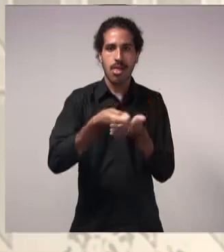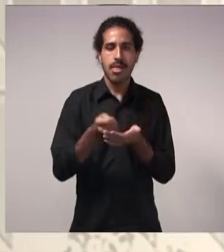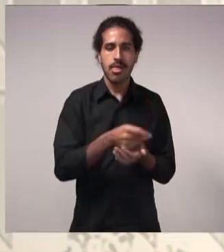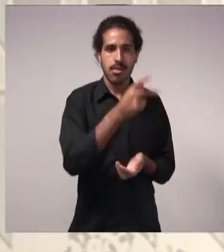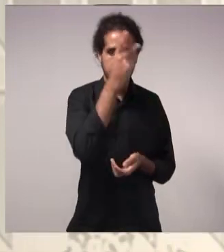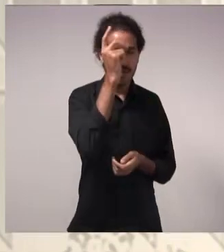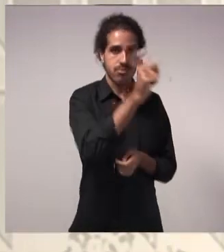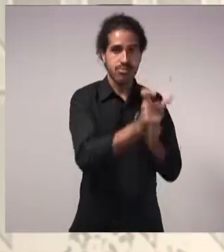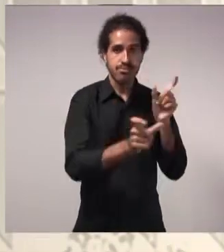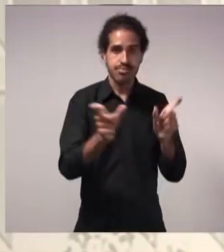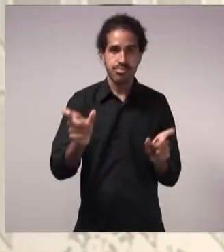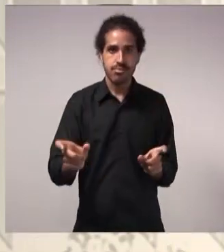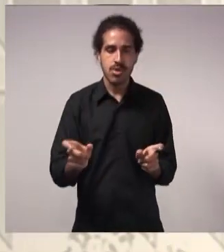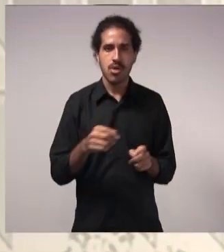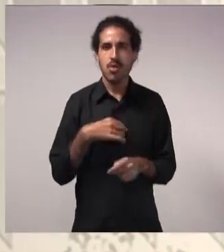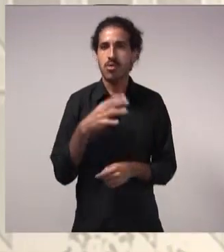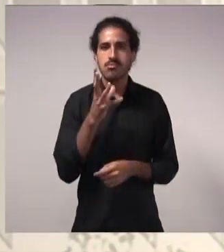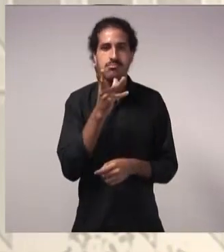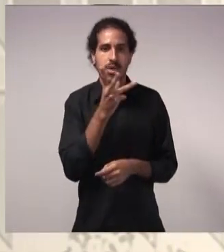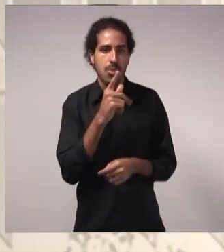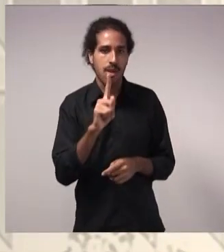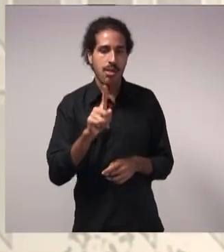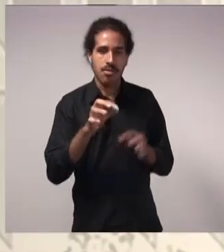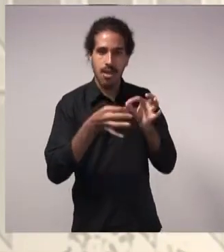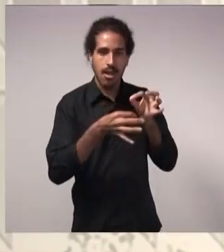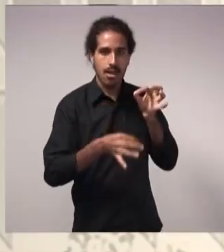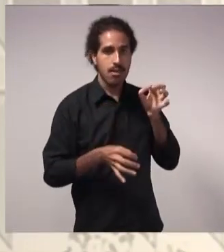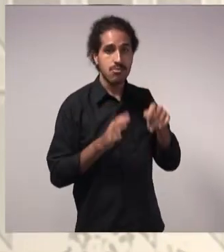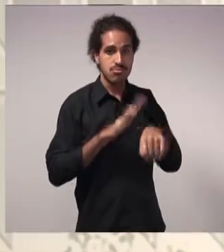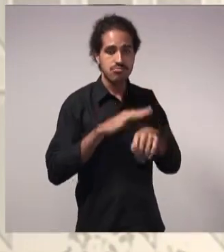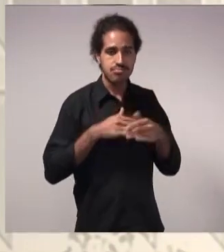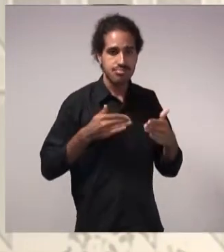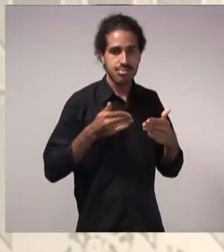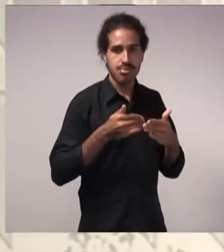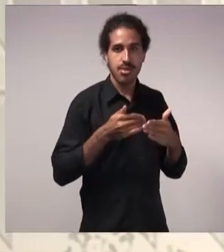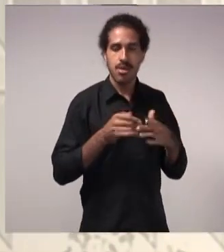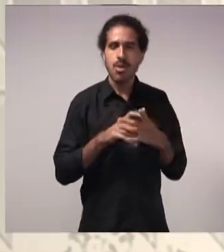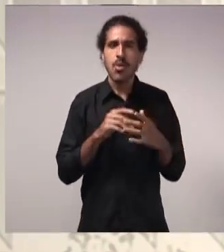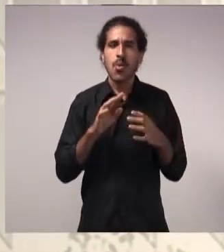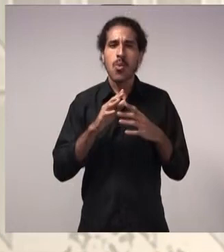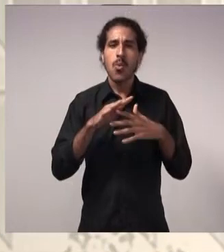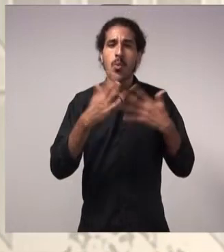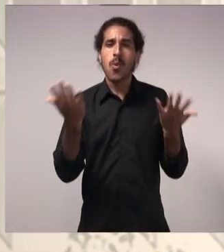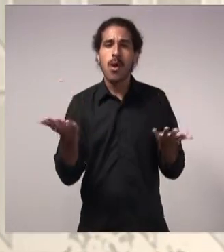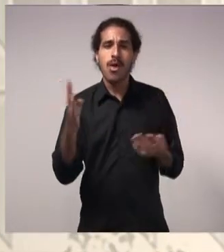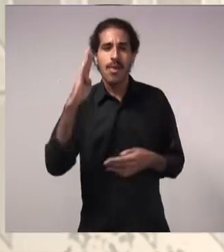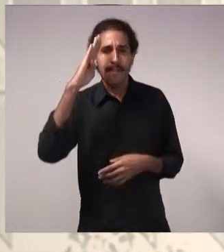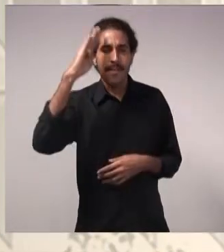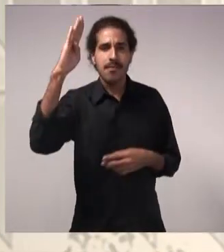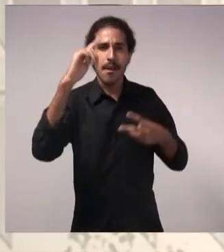Então, para não demorar muito, porque o meu tempo está acabando, quais são as principais conclusões?